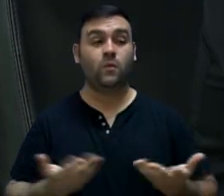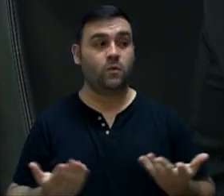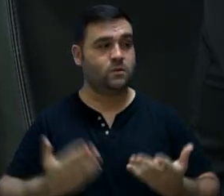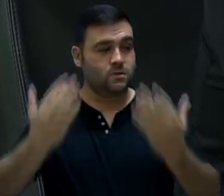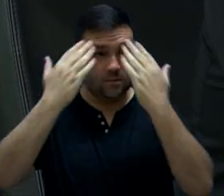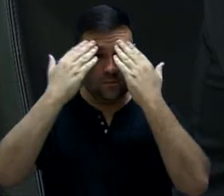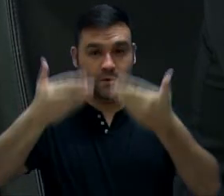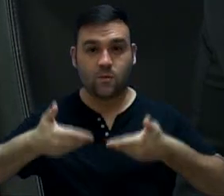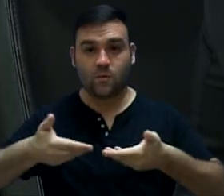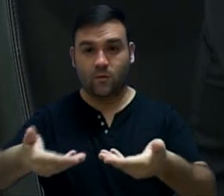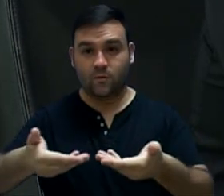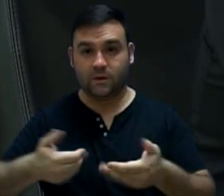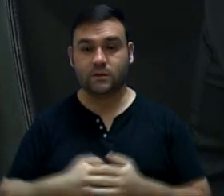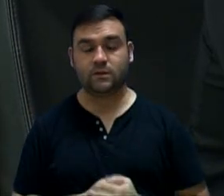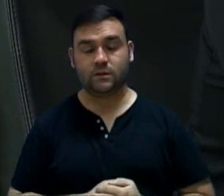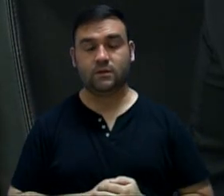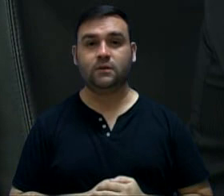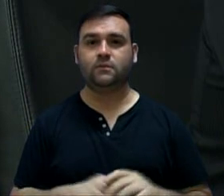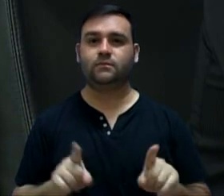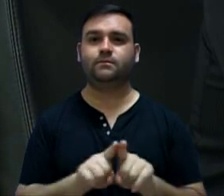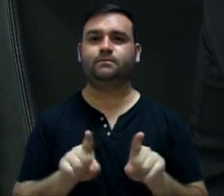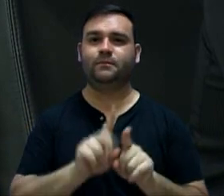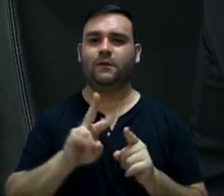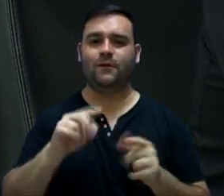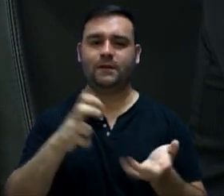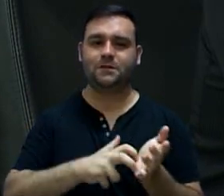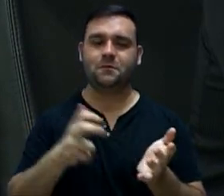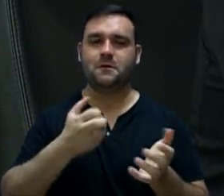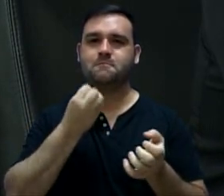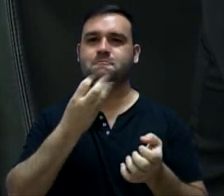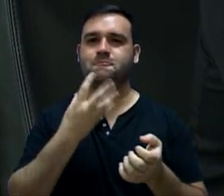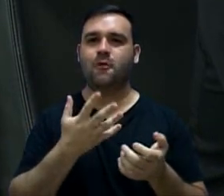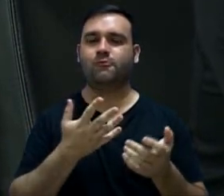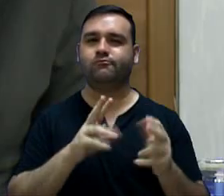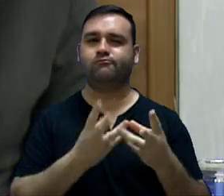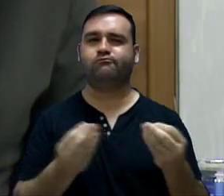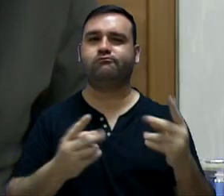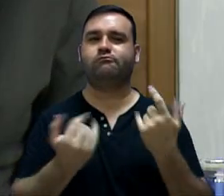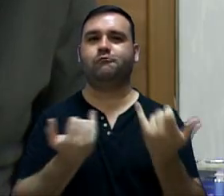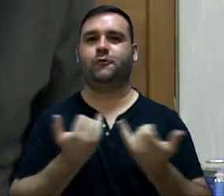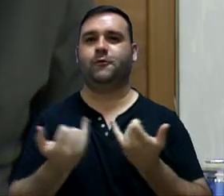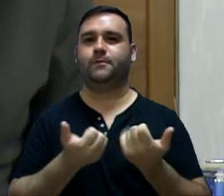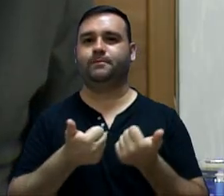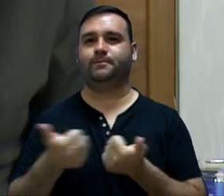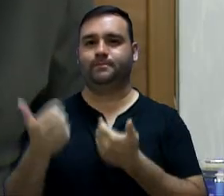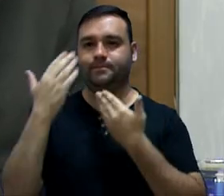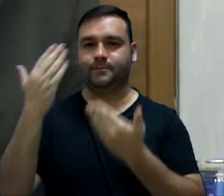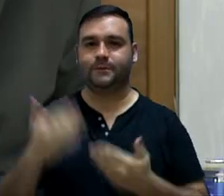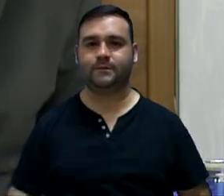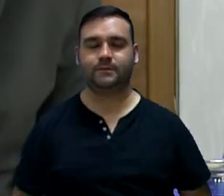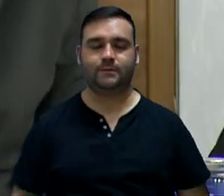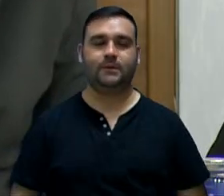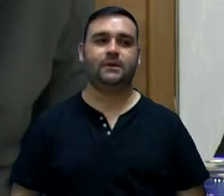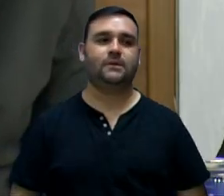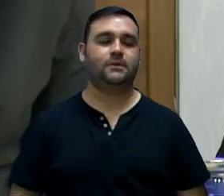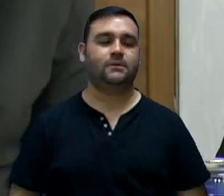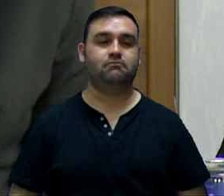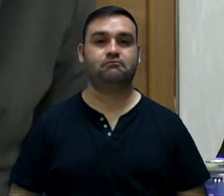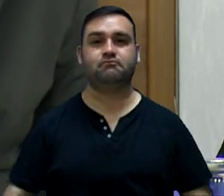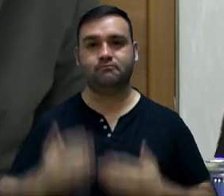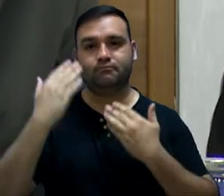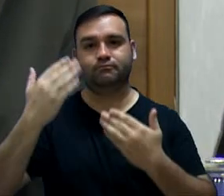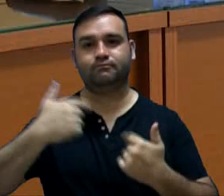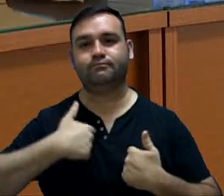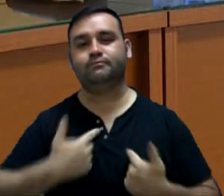agradecer o seu convite. Entendo que será uma manhã bastante produtiva. Obrigado. Obrigado, presidente. Eu que agradeço.